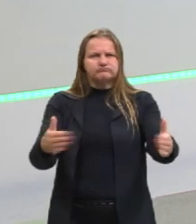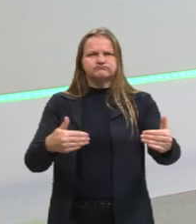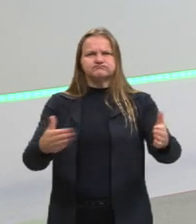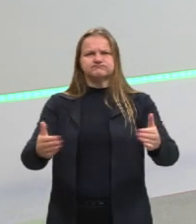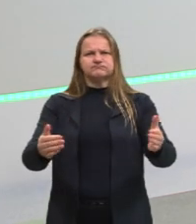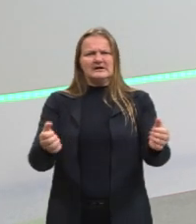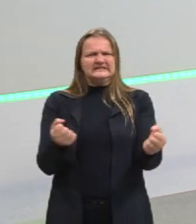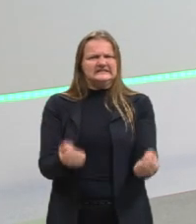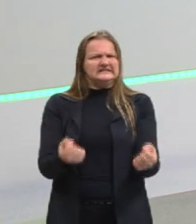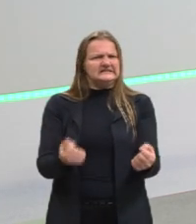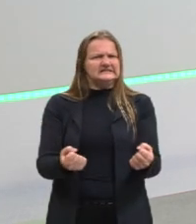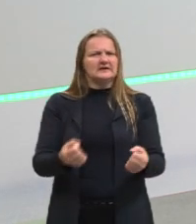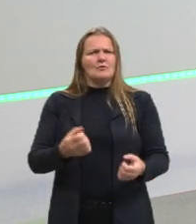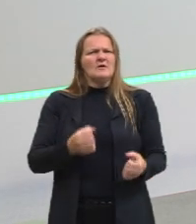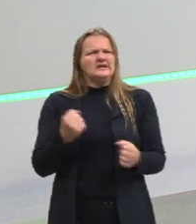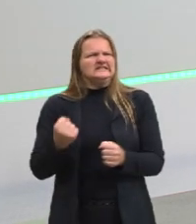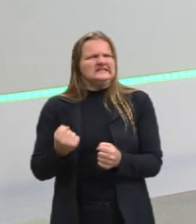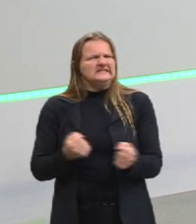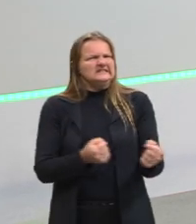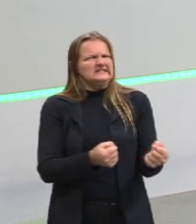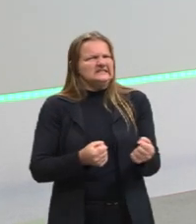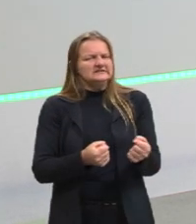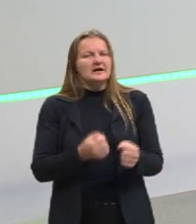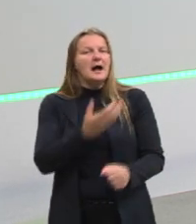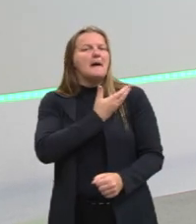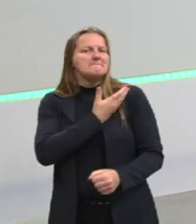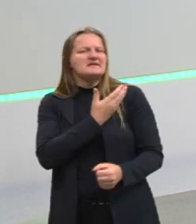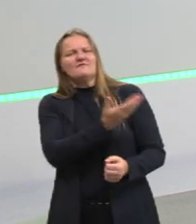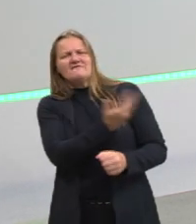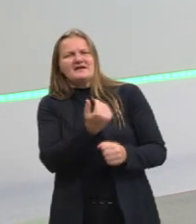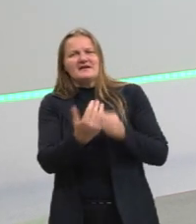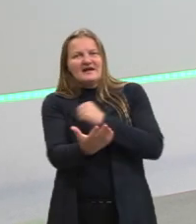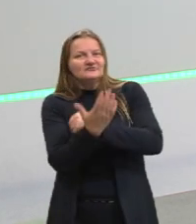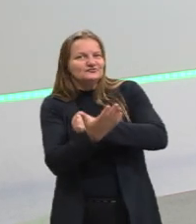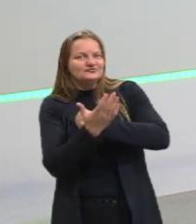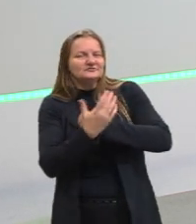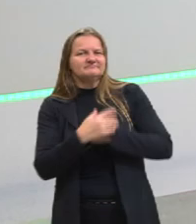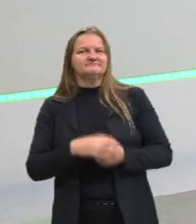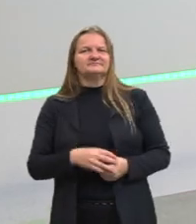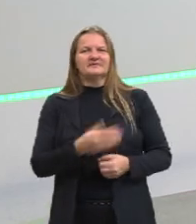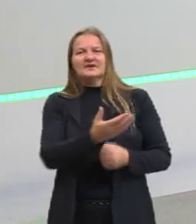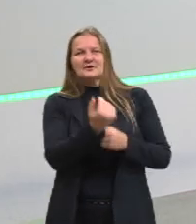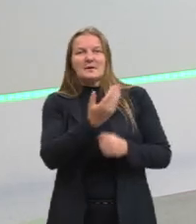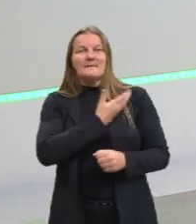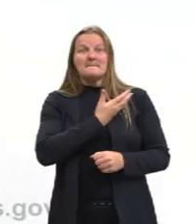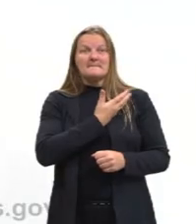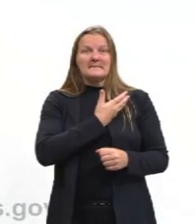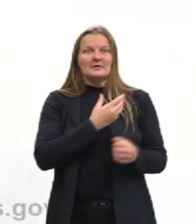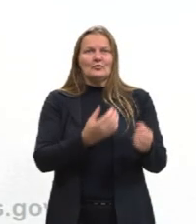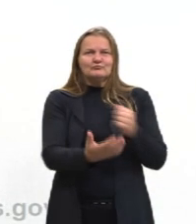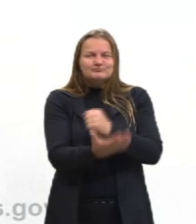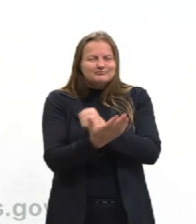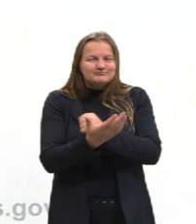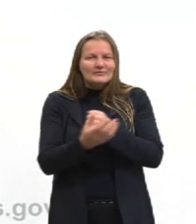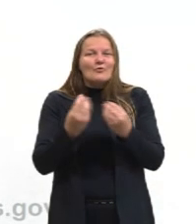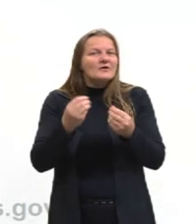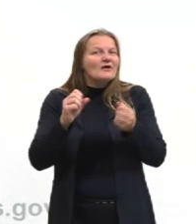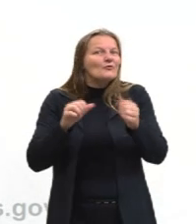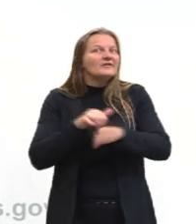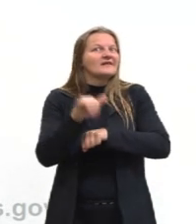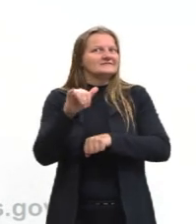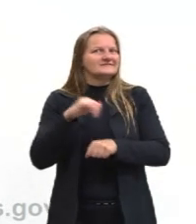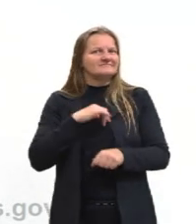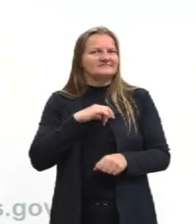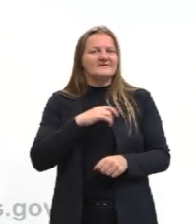eu faço? Está muito difícil para mim carregar essa caixa. Eu vou chamar um amigo para me ajudar. E aí, eu chamando um amigo para me ajudar, o acontece?